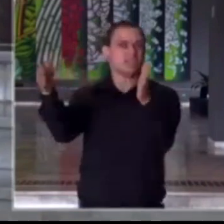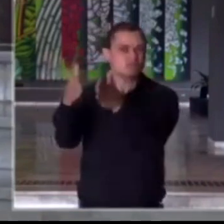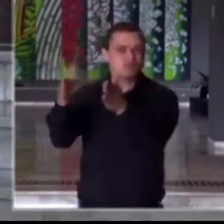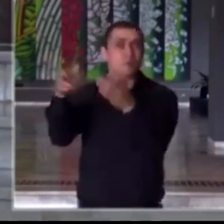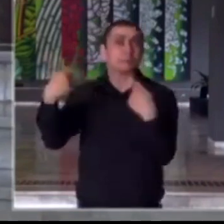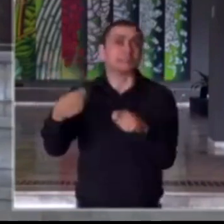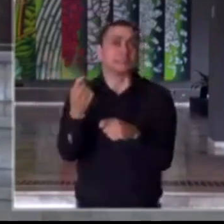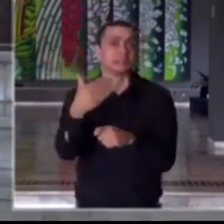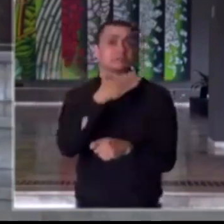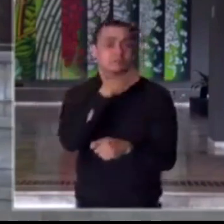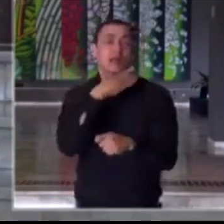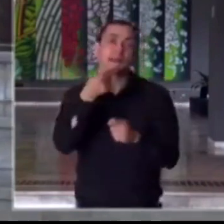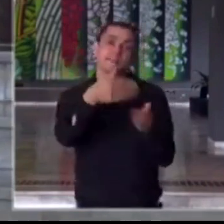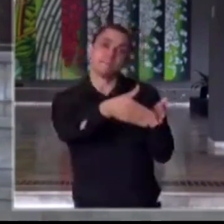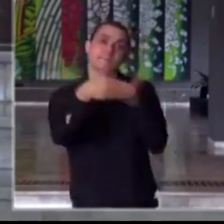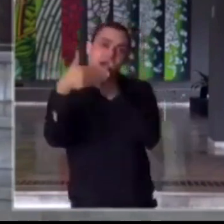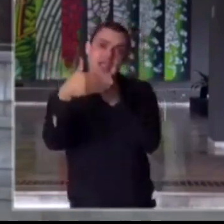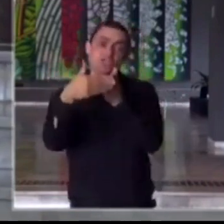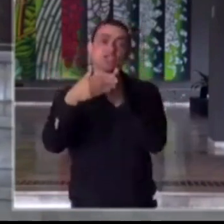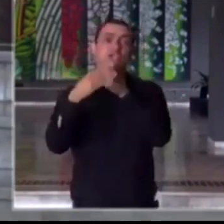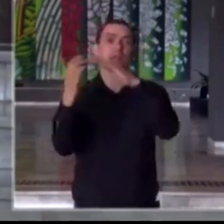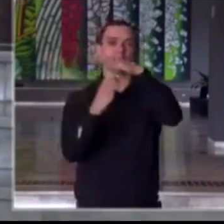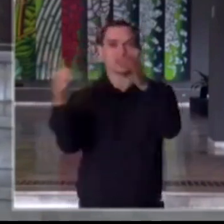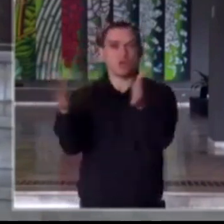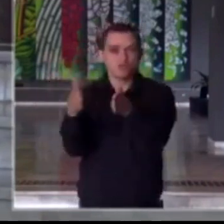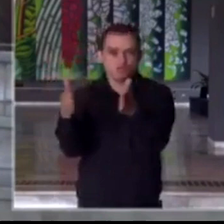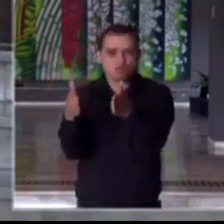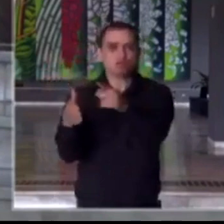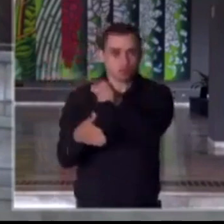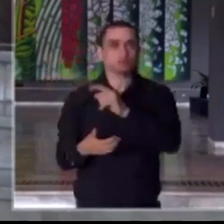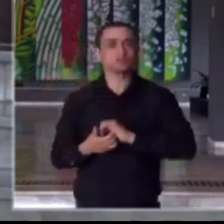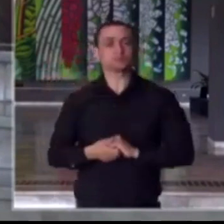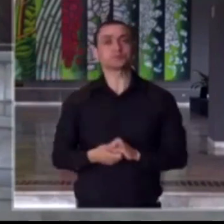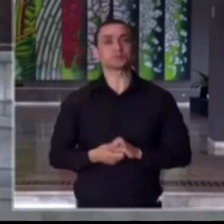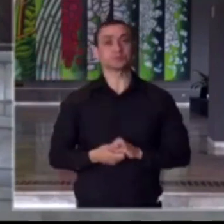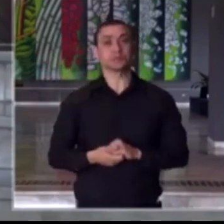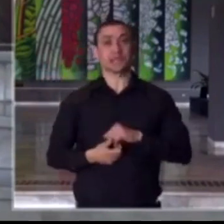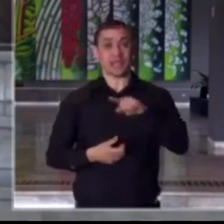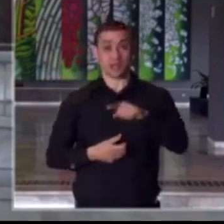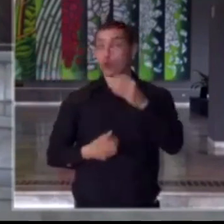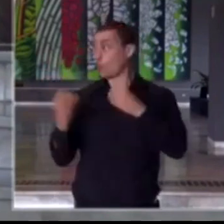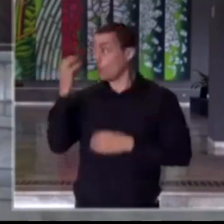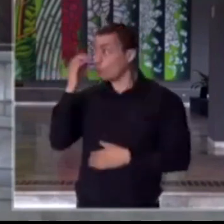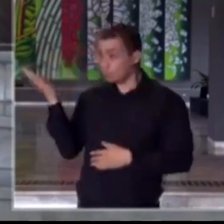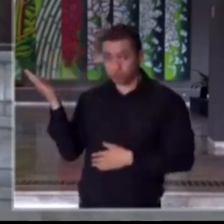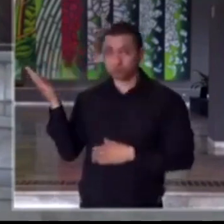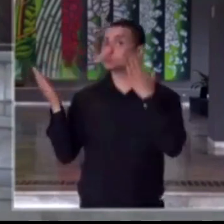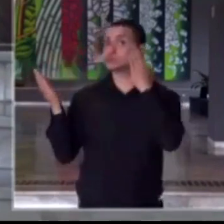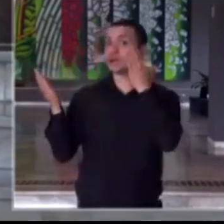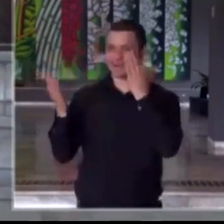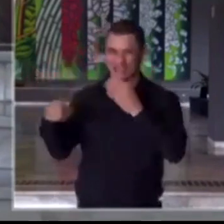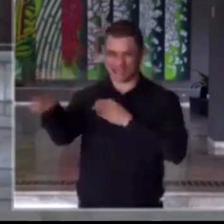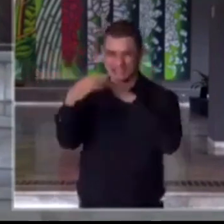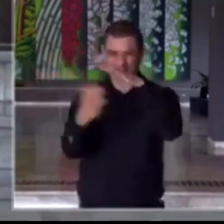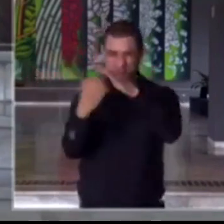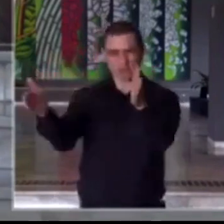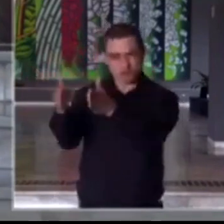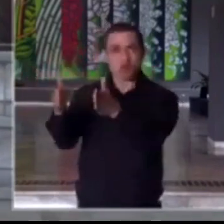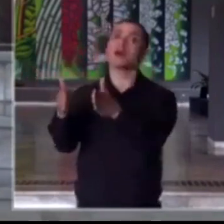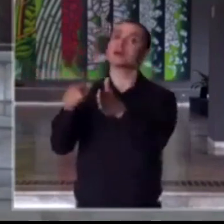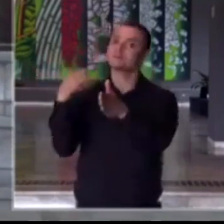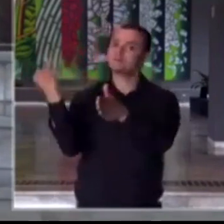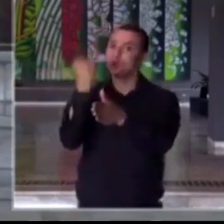precisam no âmbito do microempreendedorismo. São Bruno Covas, aqueles que representam uma parte